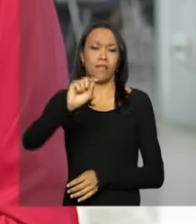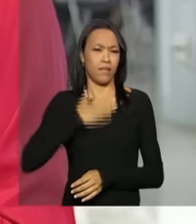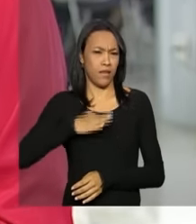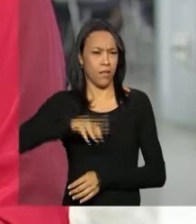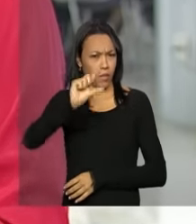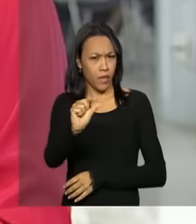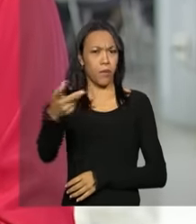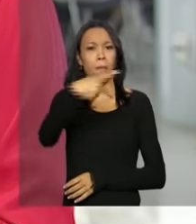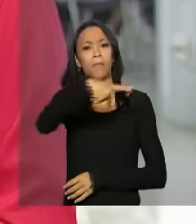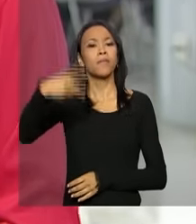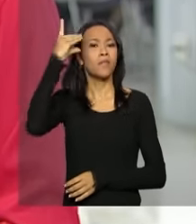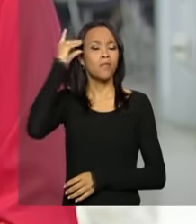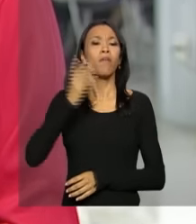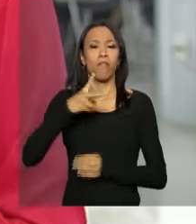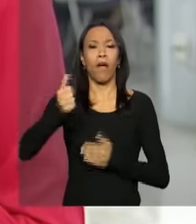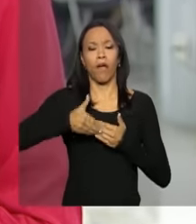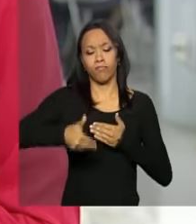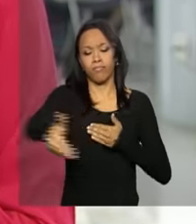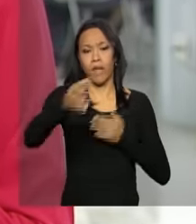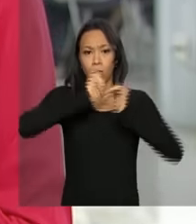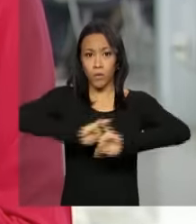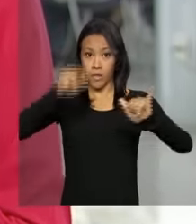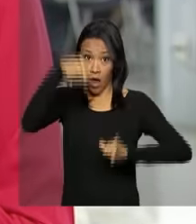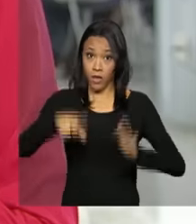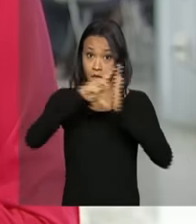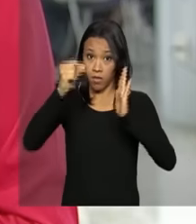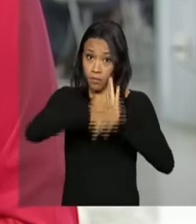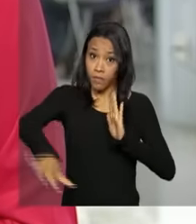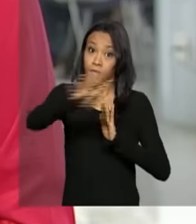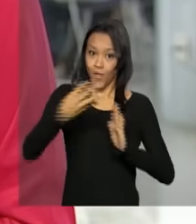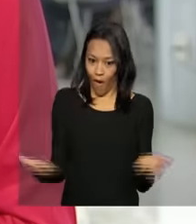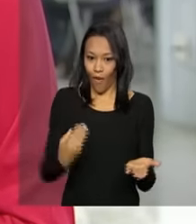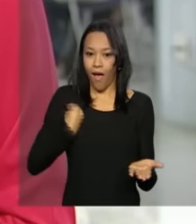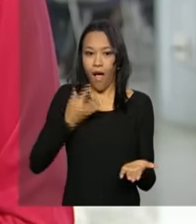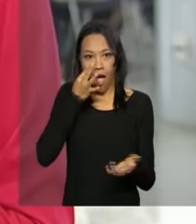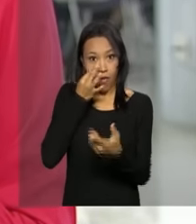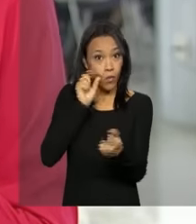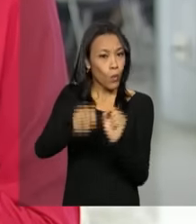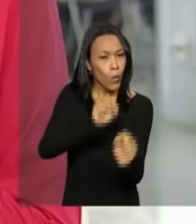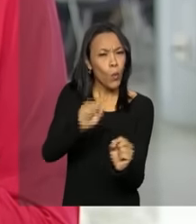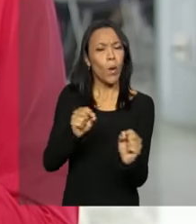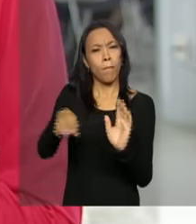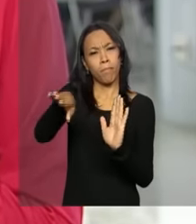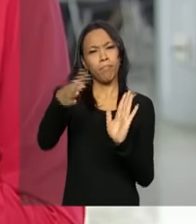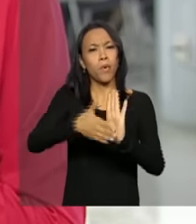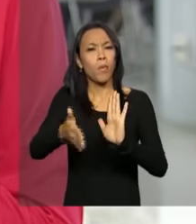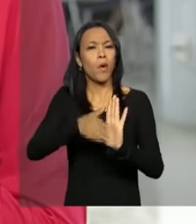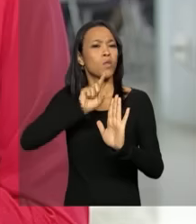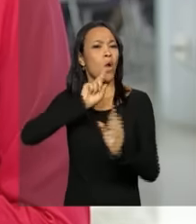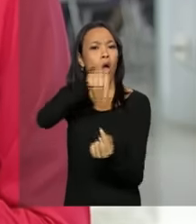pouquinho a presidenta Dilma anuncia aqui no Salão Nobre do Palácio do Planalto, onde a gente está agora, medidas de fortalecimento